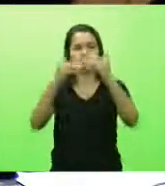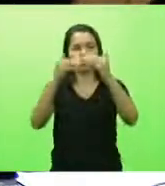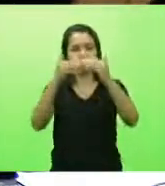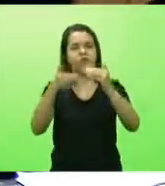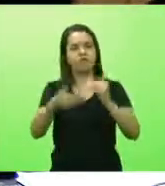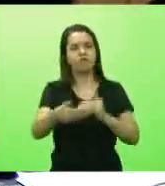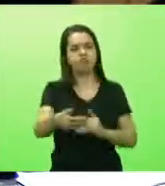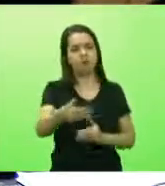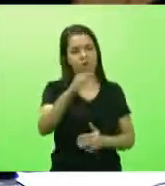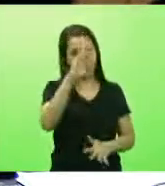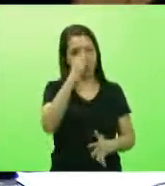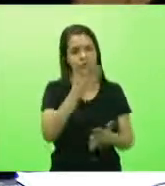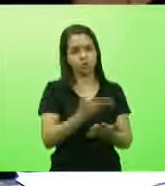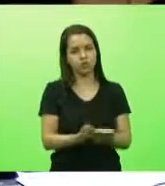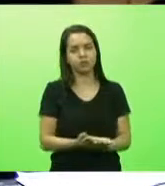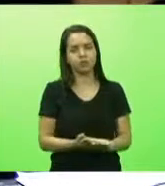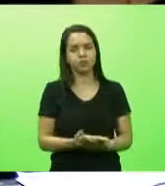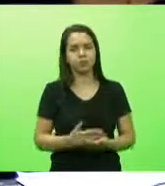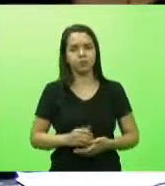E, a pedido do